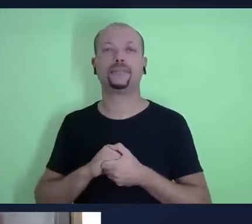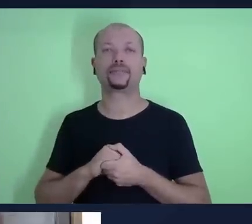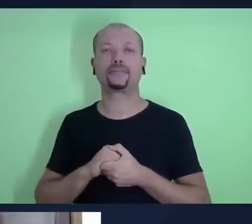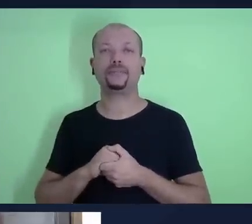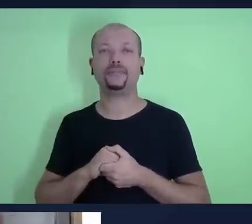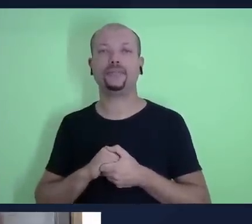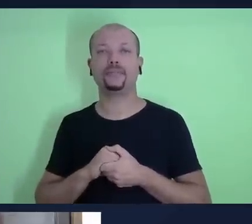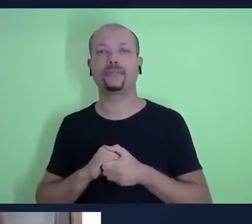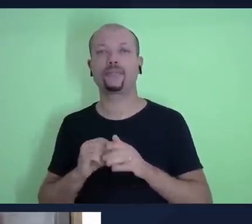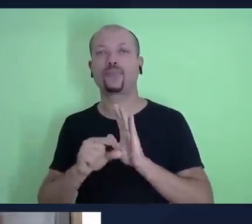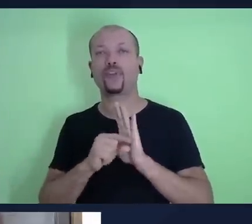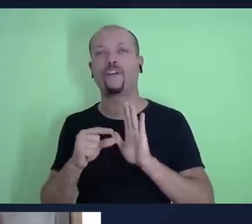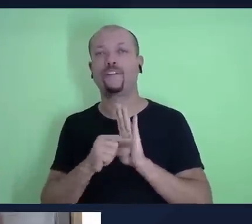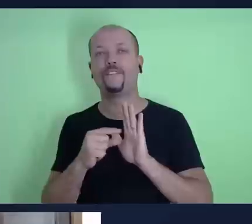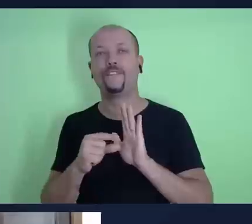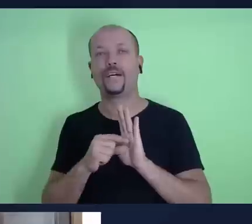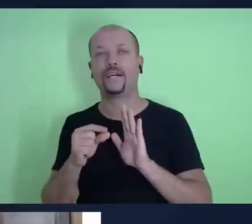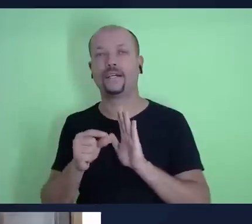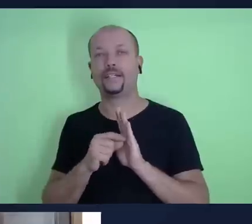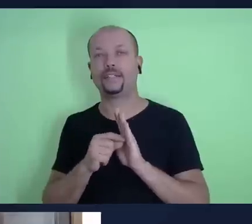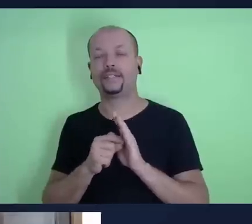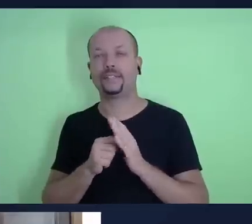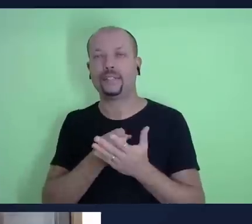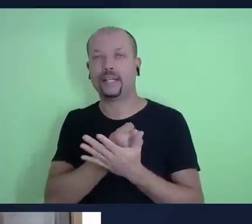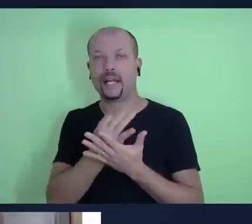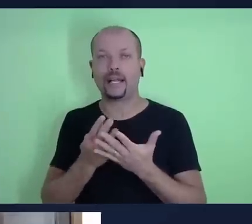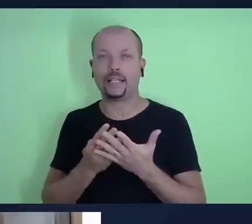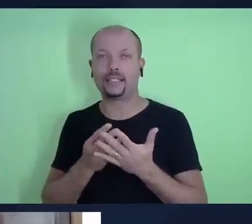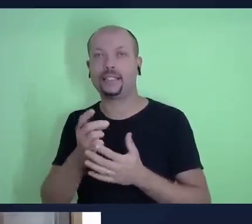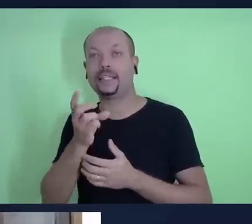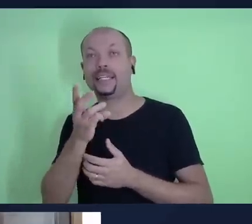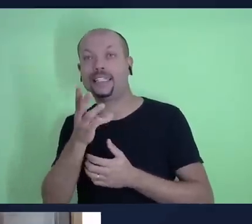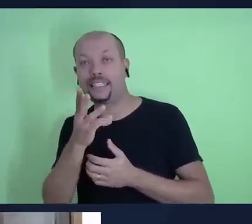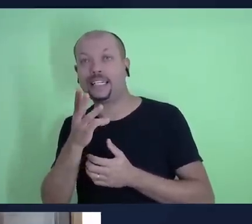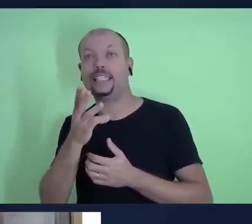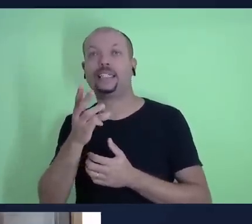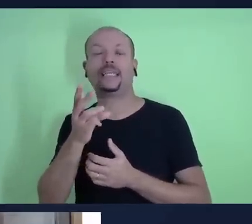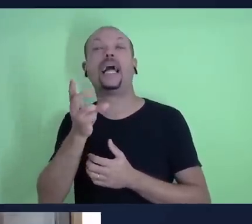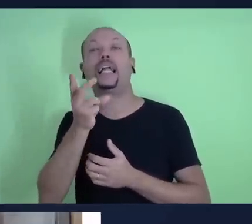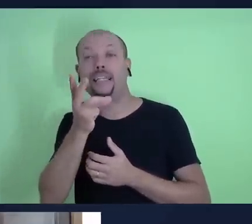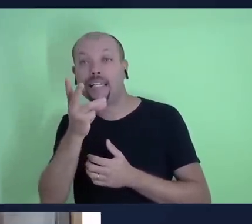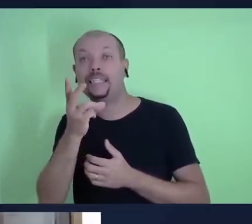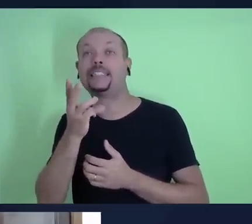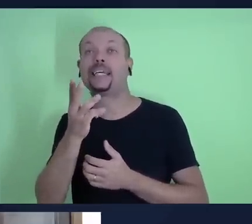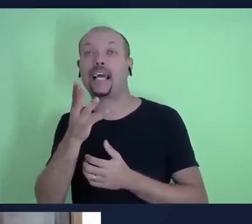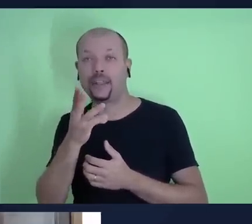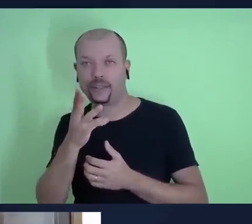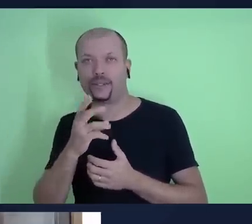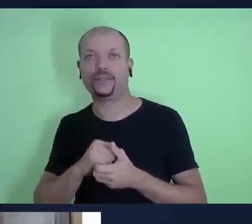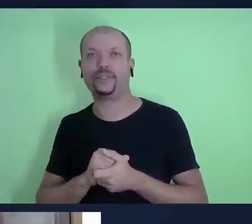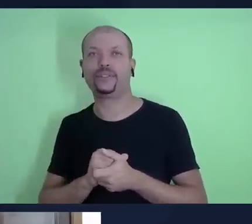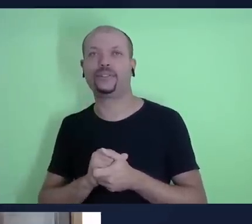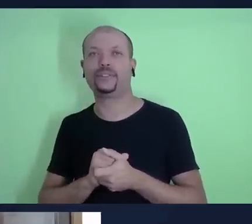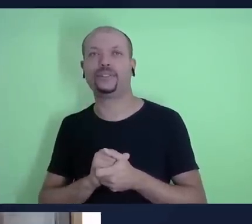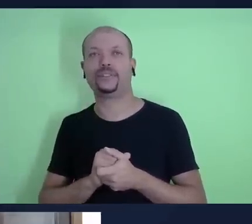nos versos ali que a lição nos pede para ler, 13, 14, 20, 22, tá? Eu queria pegar um trechinho ali,